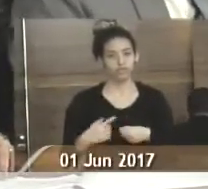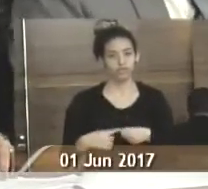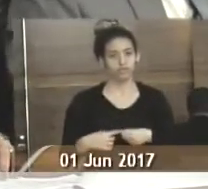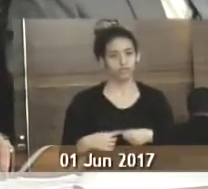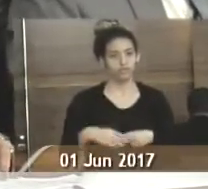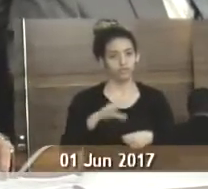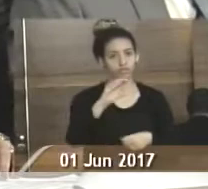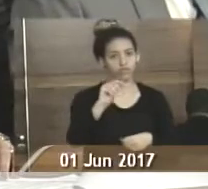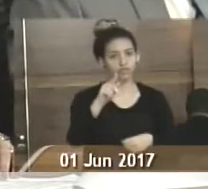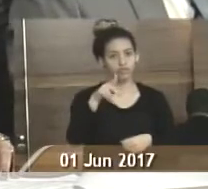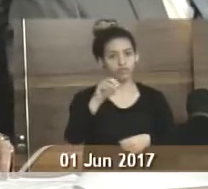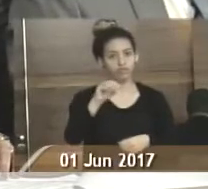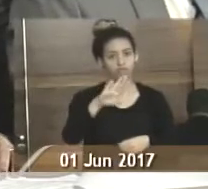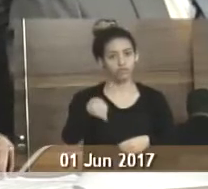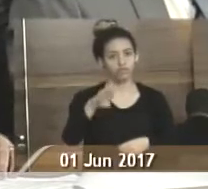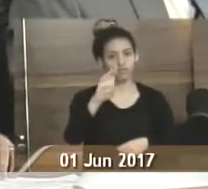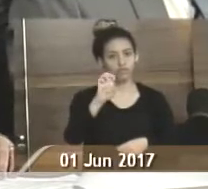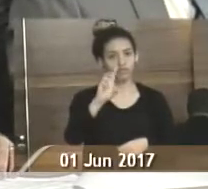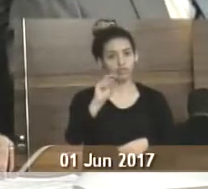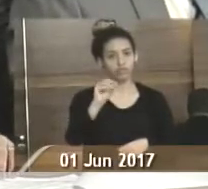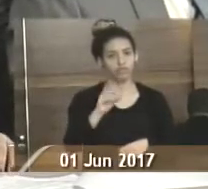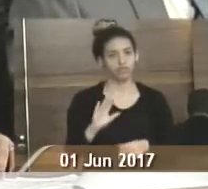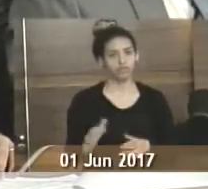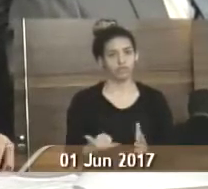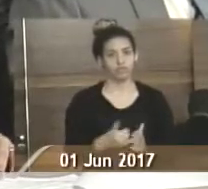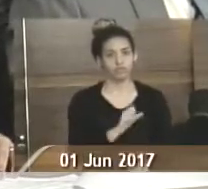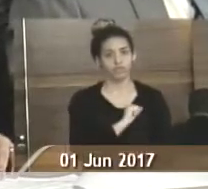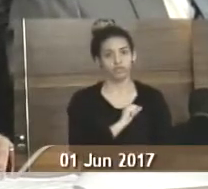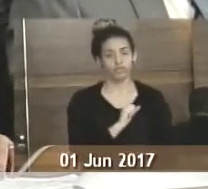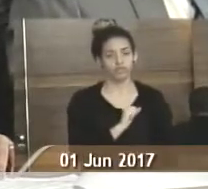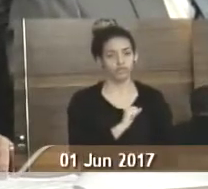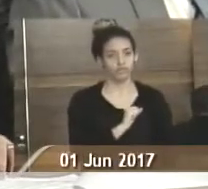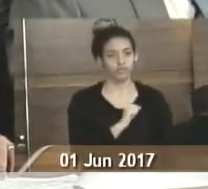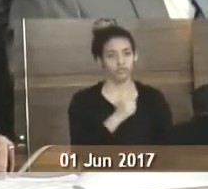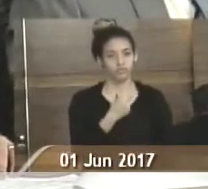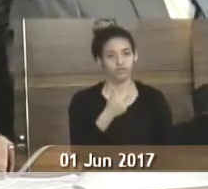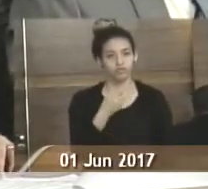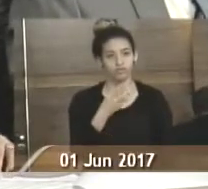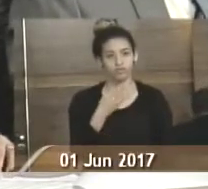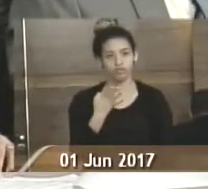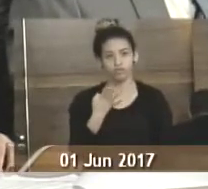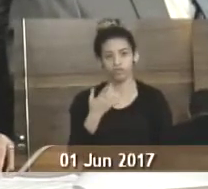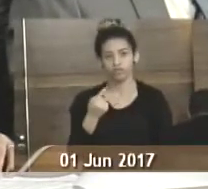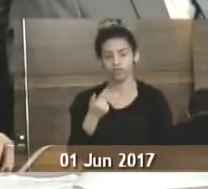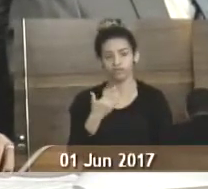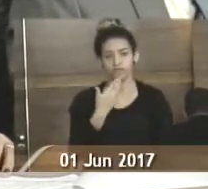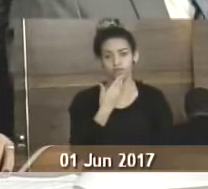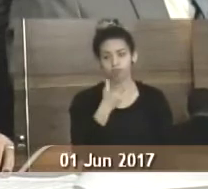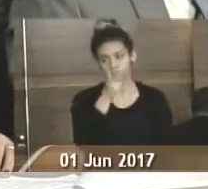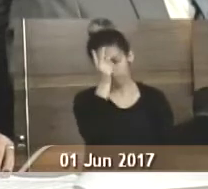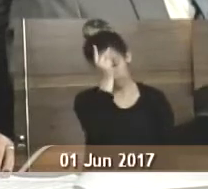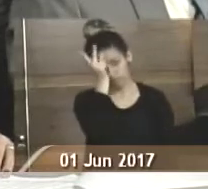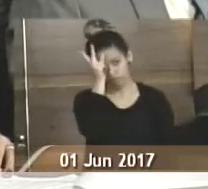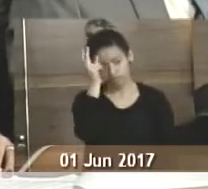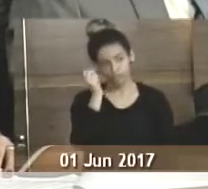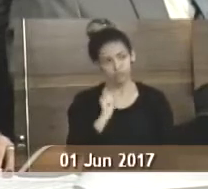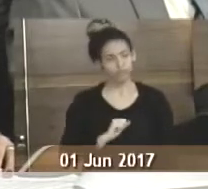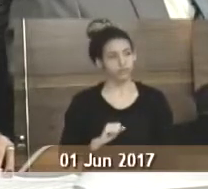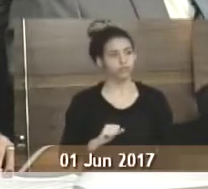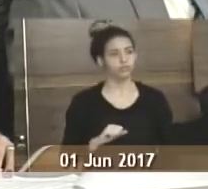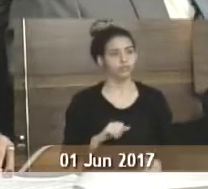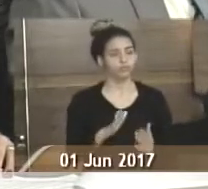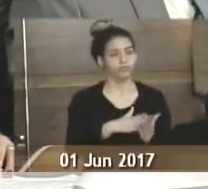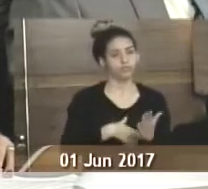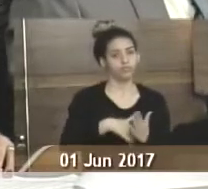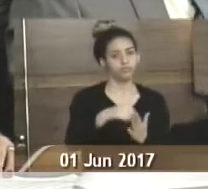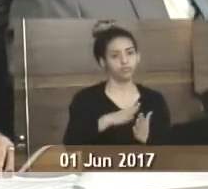Belo. Indicação 1747, de 2017, também da Tite Brasil. Indicando ao prefeito municipal a impermeabilização e